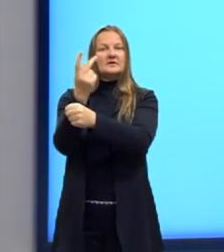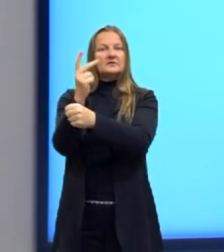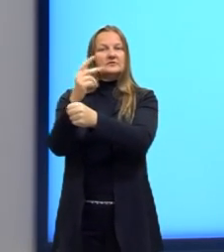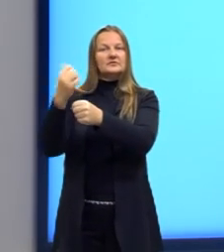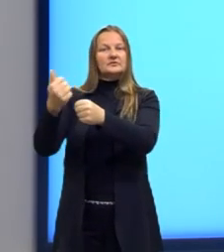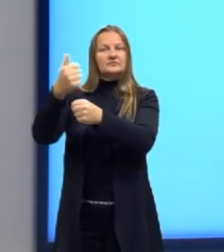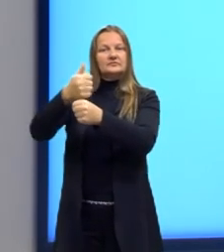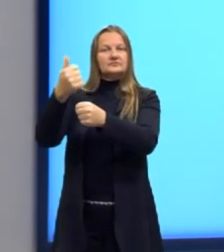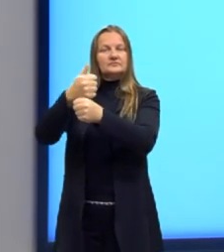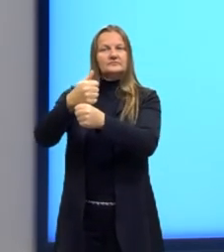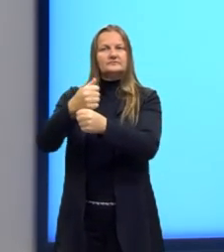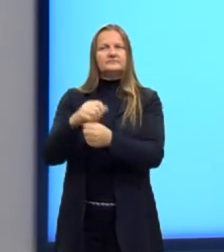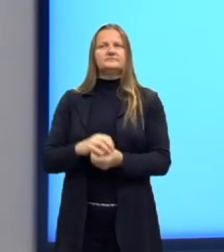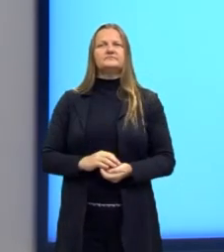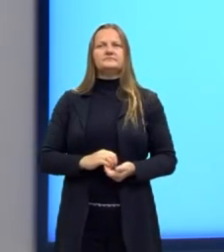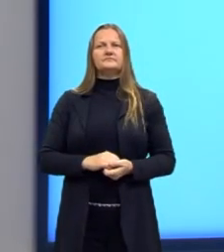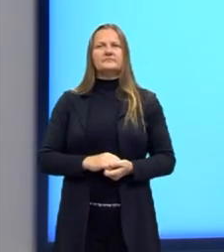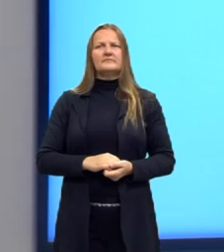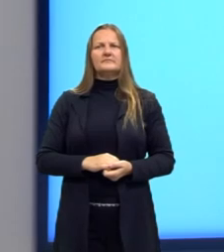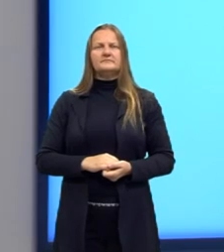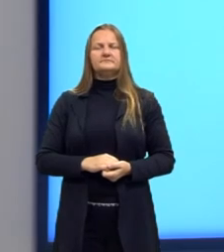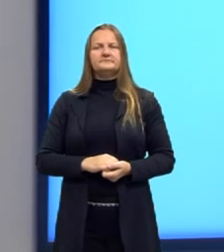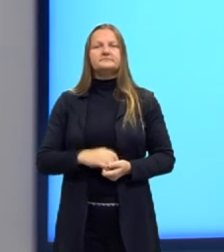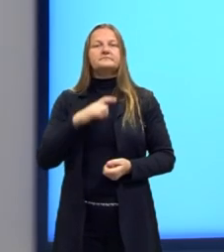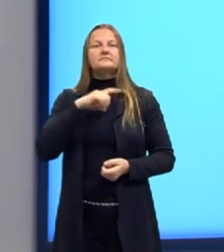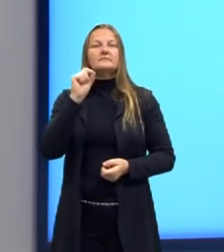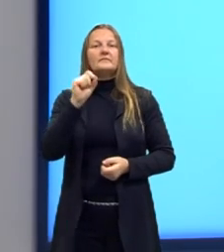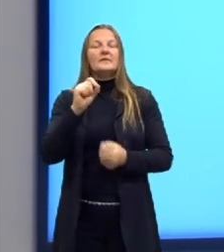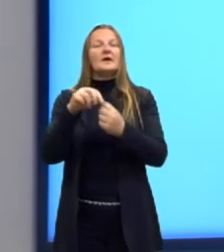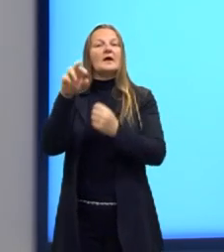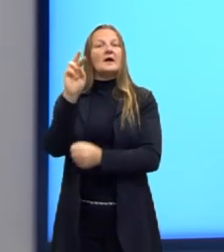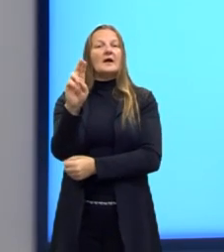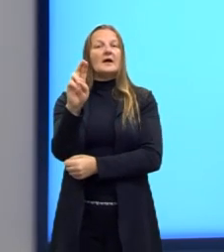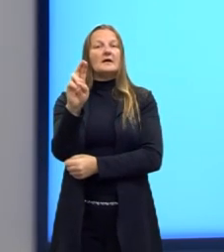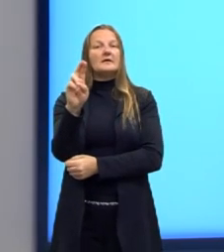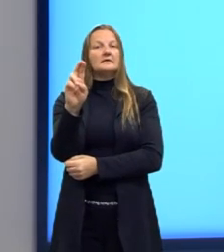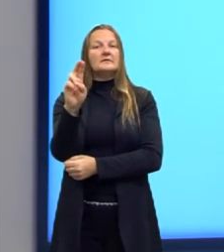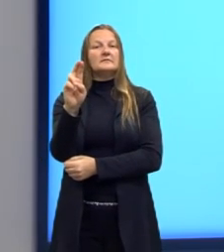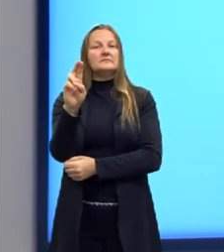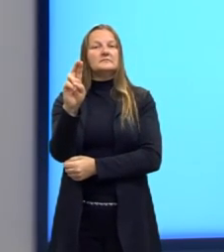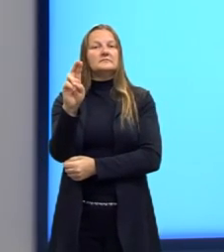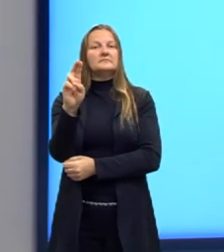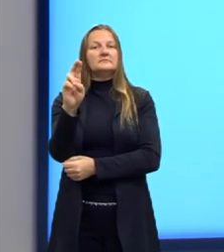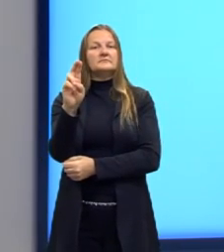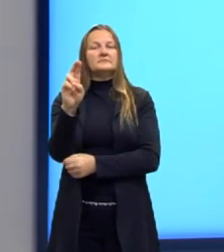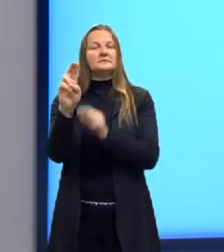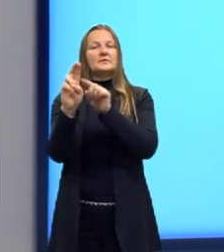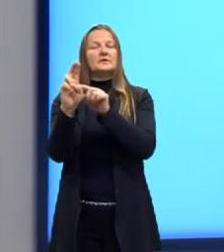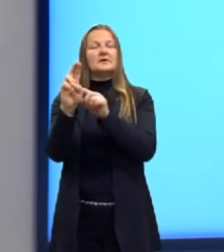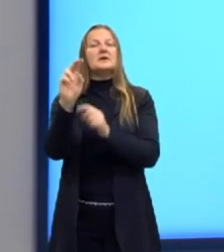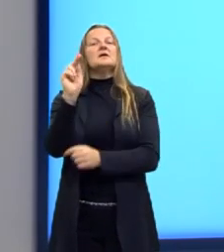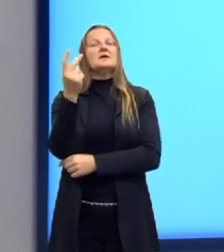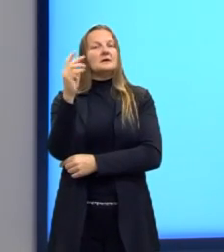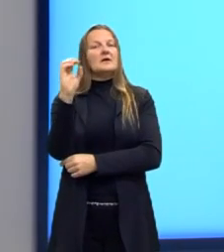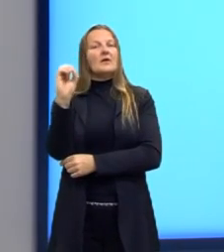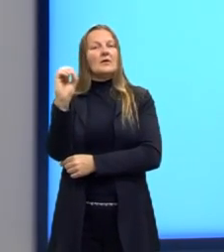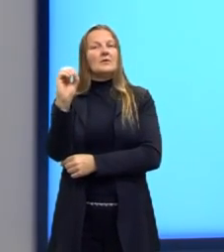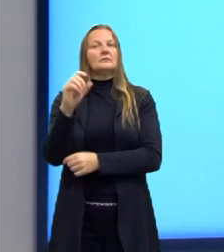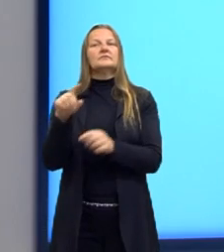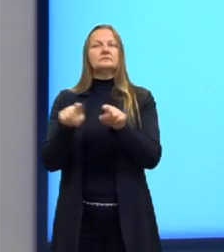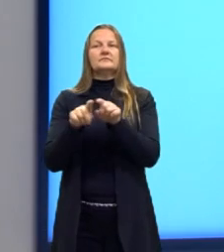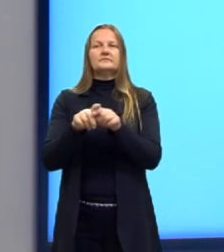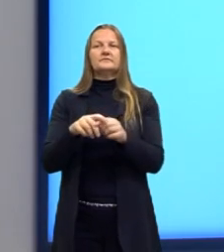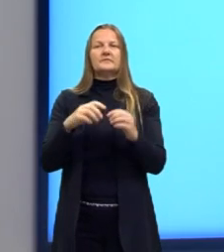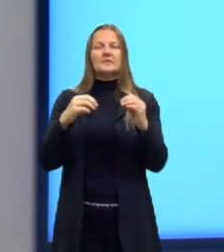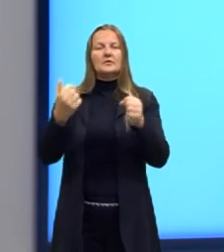lembrando que nos ácidos eu teria um hidrogênio, eu vou ter um radical orgânico, um hidrocarboneto também, né, então